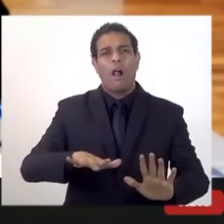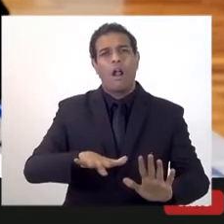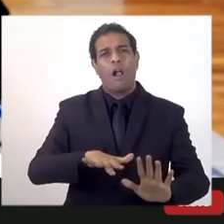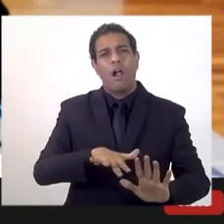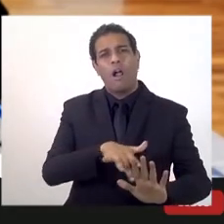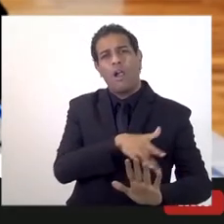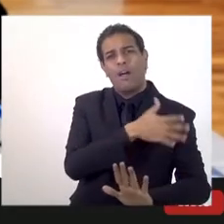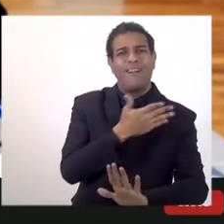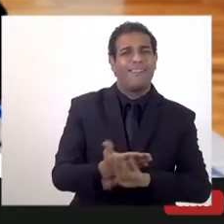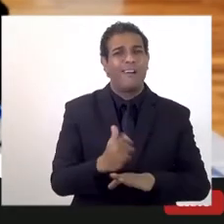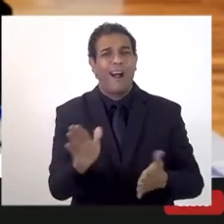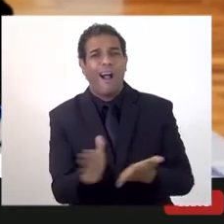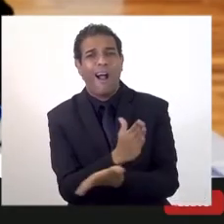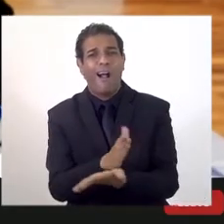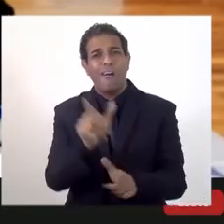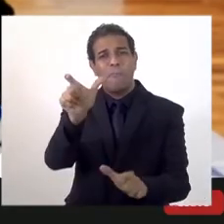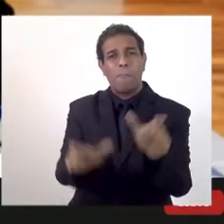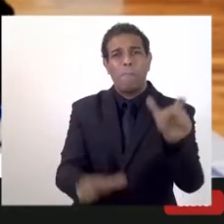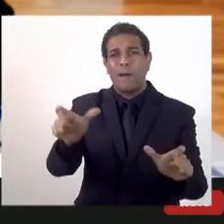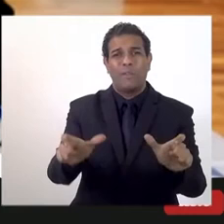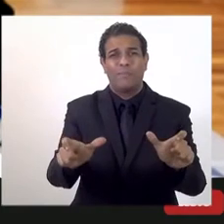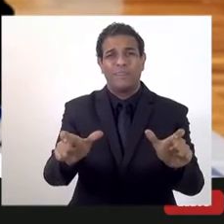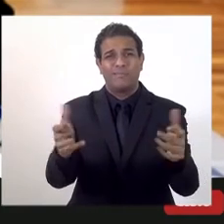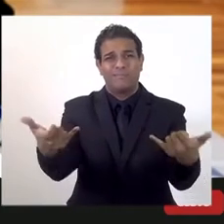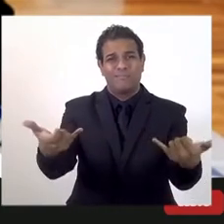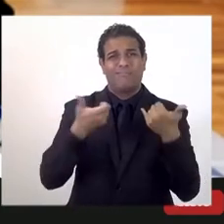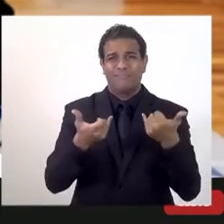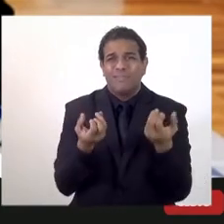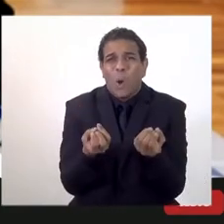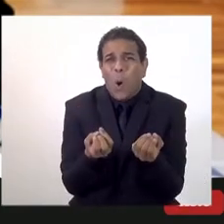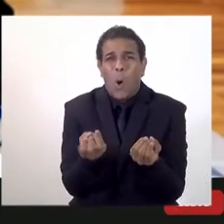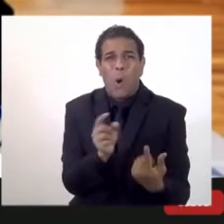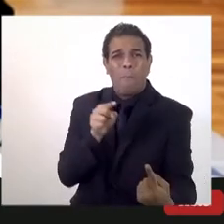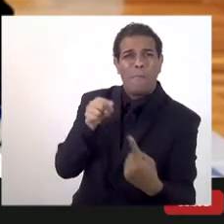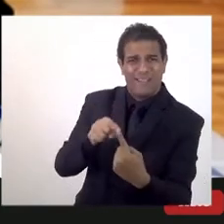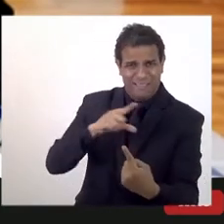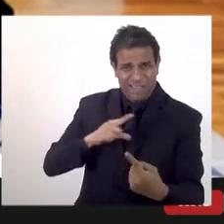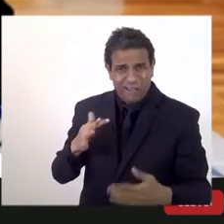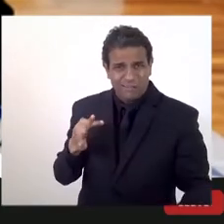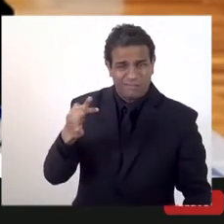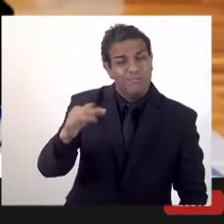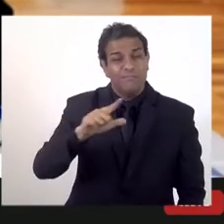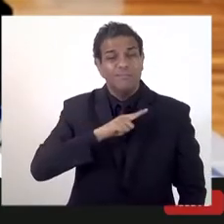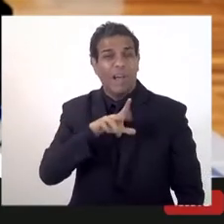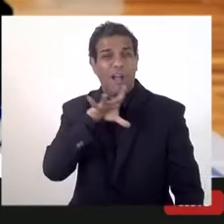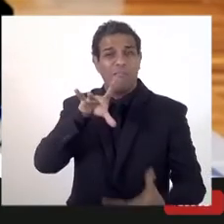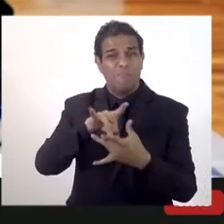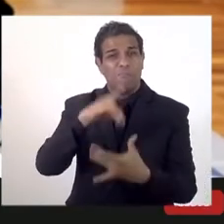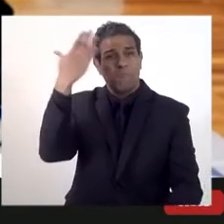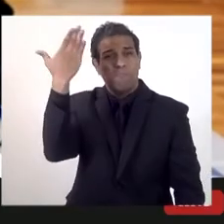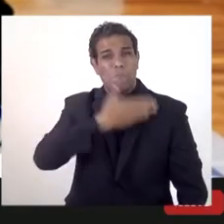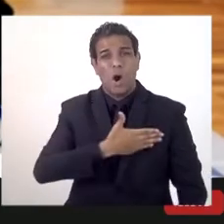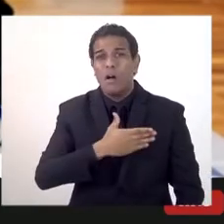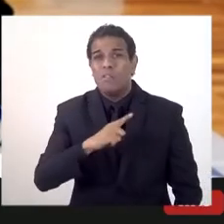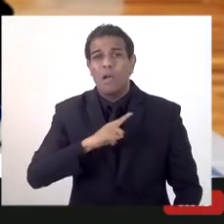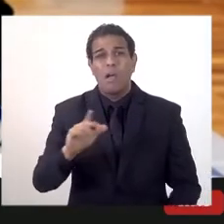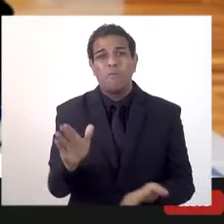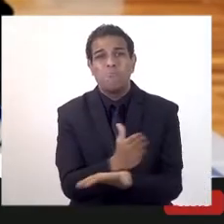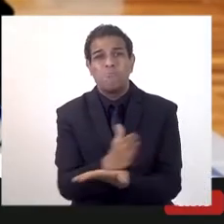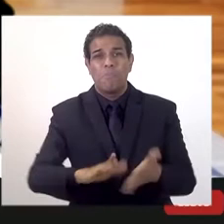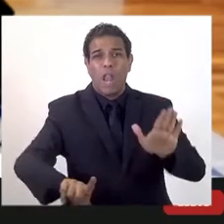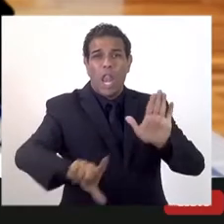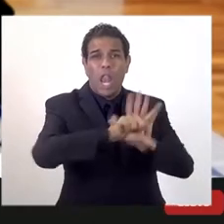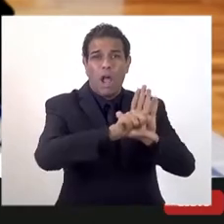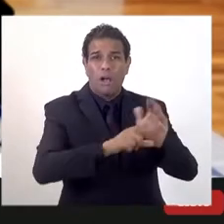alguns podem pensar que não, não tem frutos, mas tem bastante frutos. Temos várias leis,